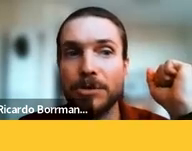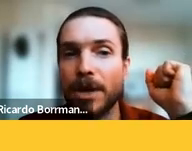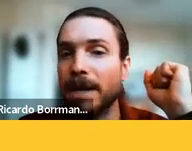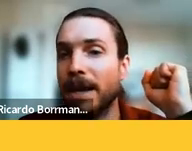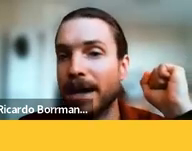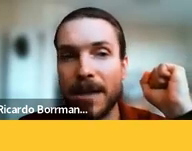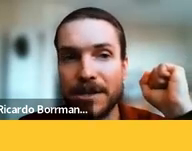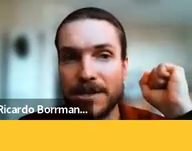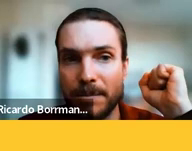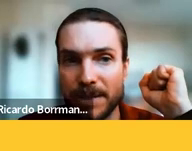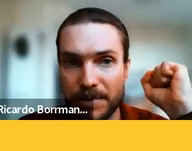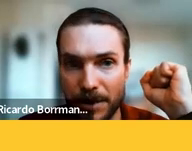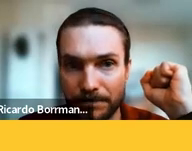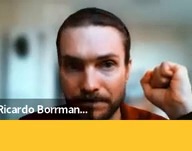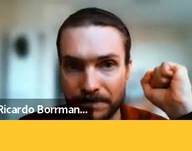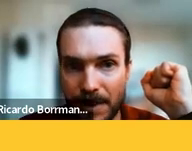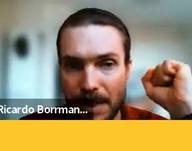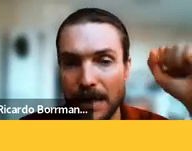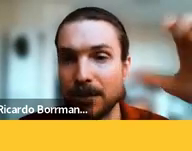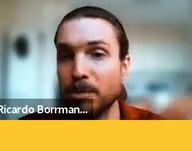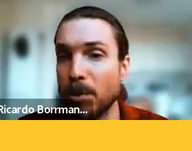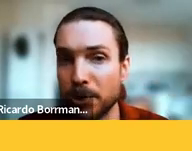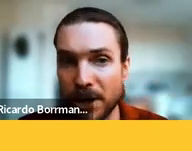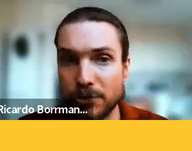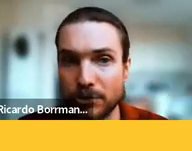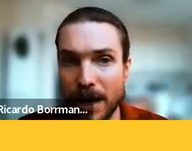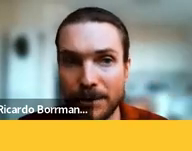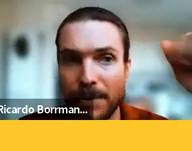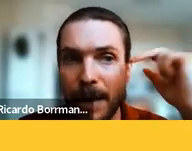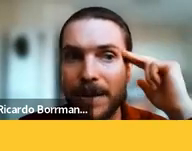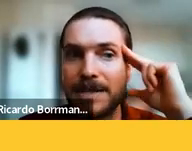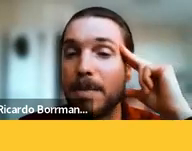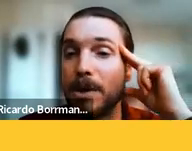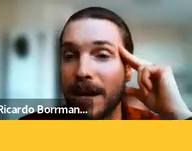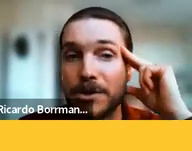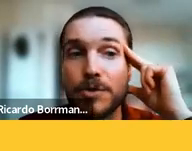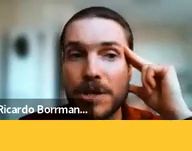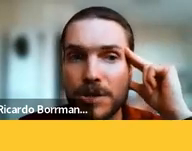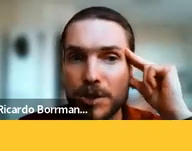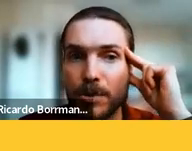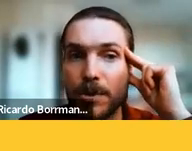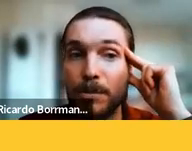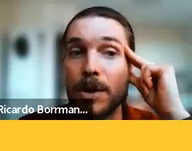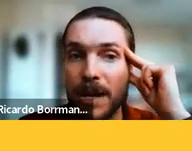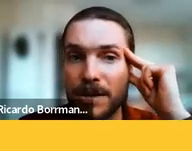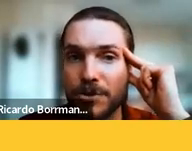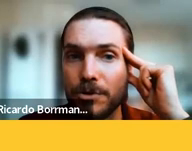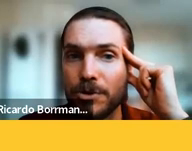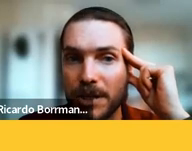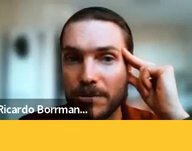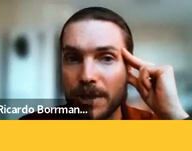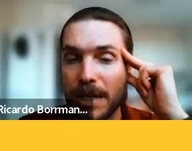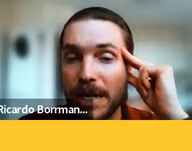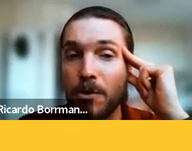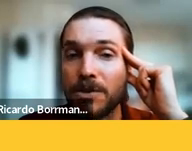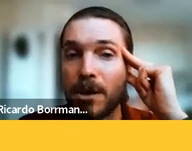mais mito do que a realidade nessa percepção. Então, para o meu projeto de doutorado, analisei bibliotecas jurídicas proeminentes no Rio